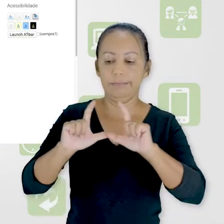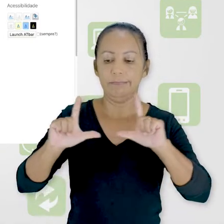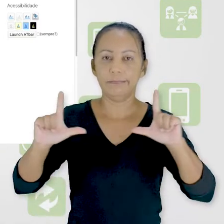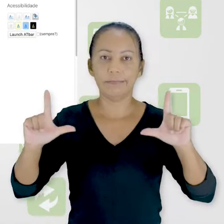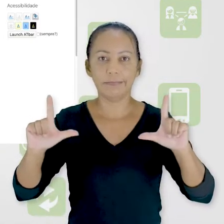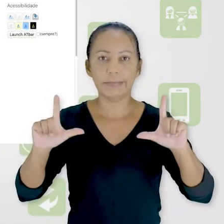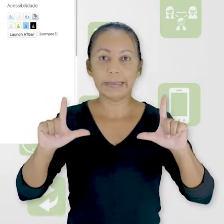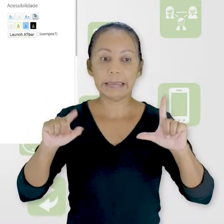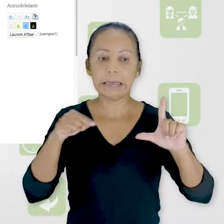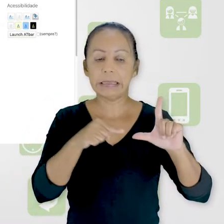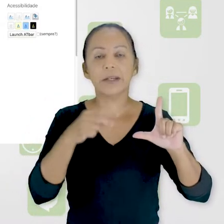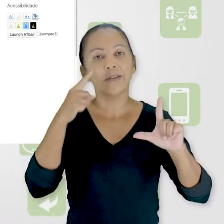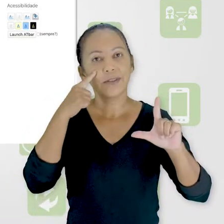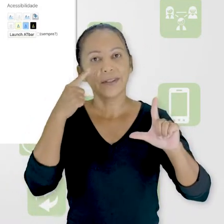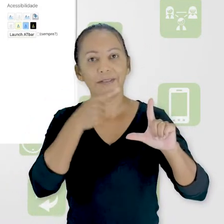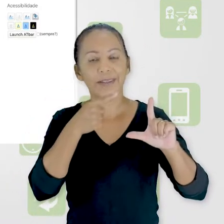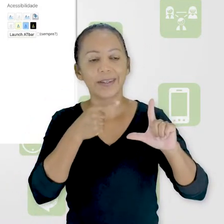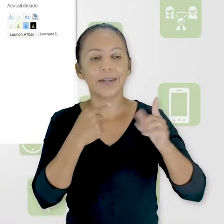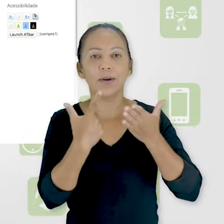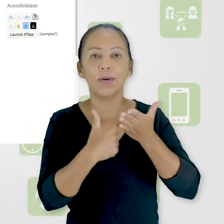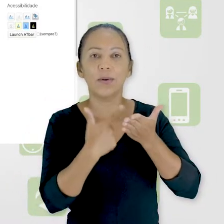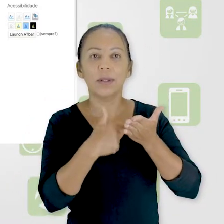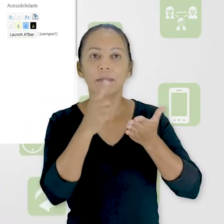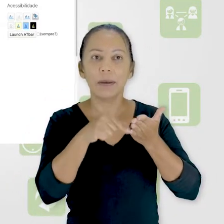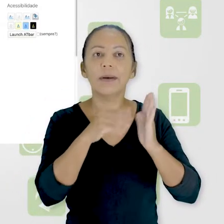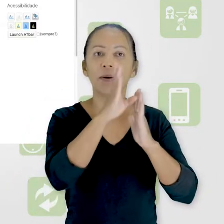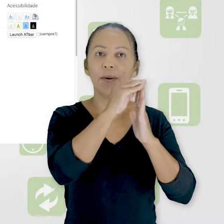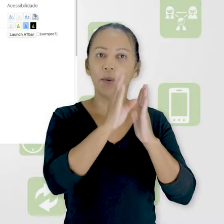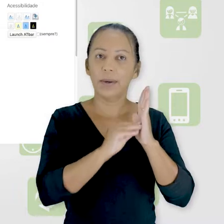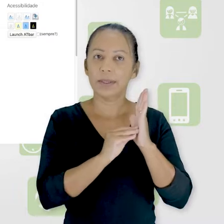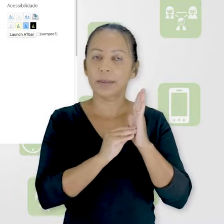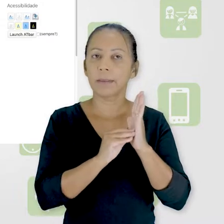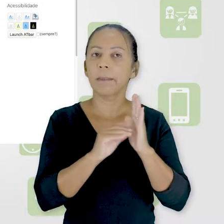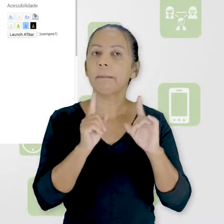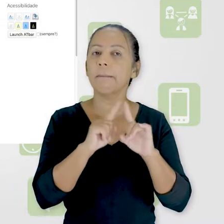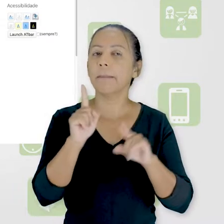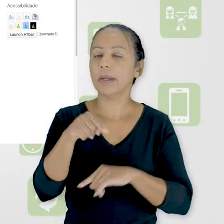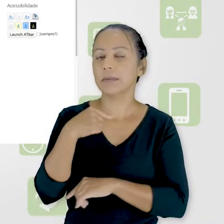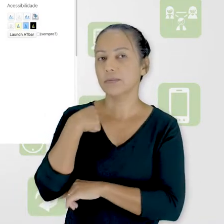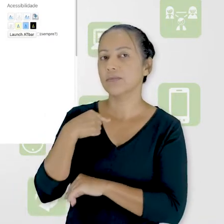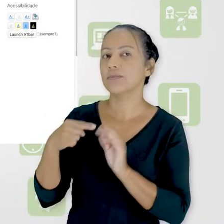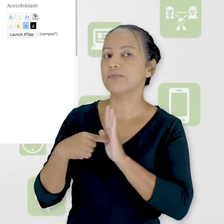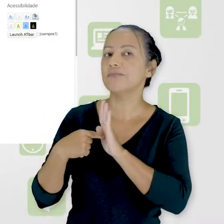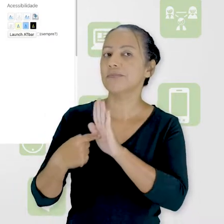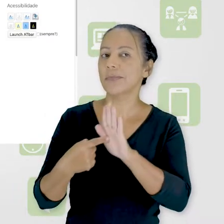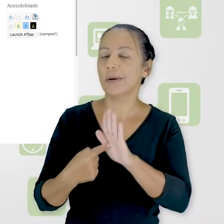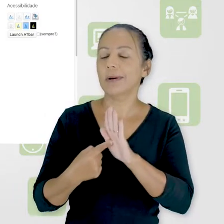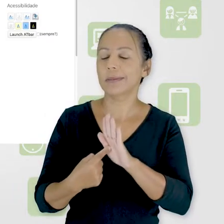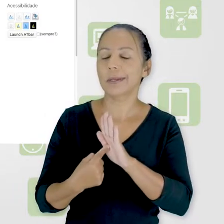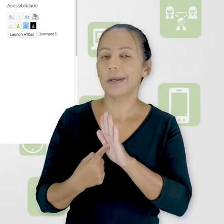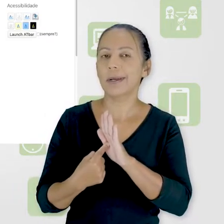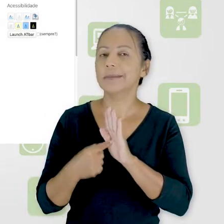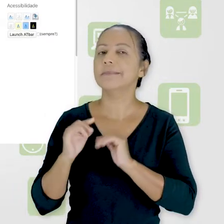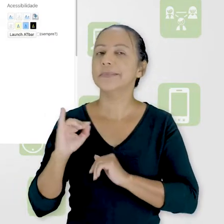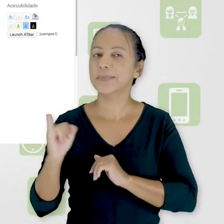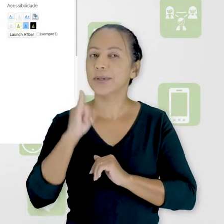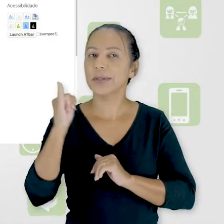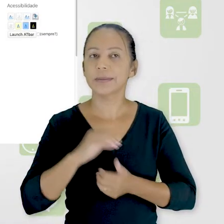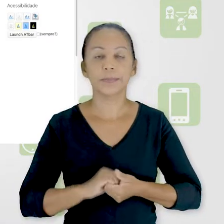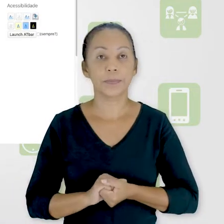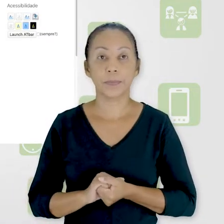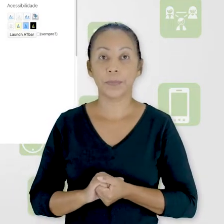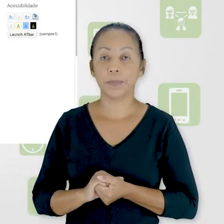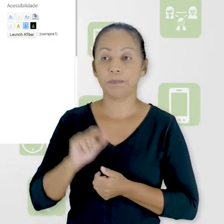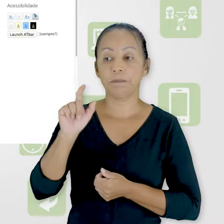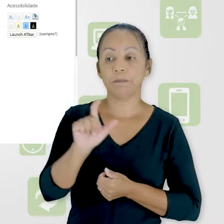livro, a primeira coisa que você veja é o conteúdo. Mas eu quero te mostrar algumas coisas importantes a observar aqui. A primeira